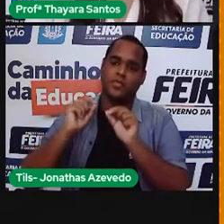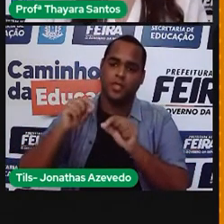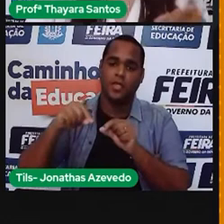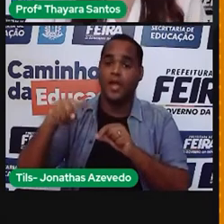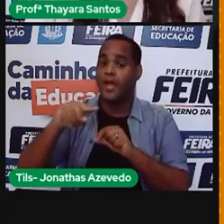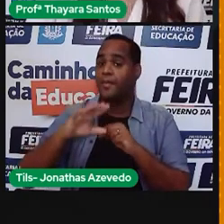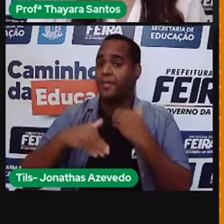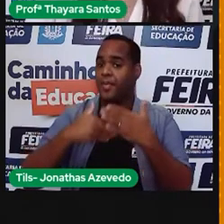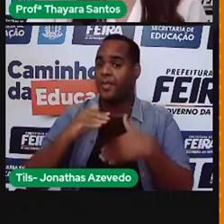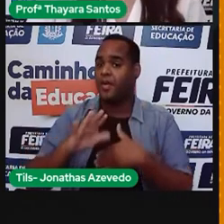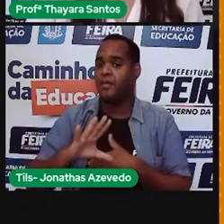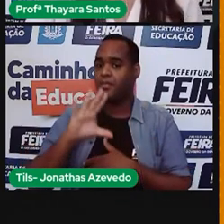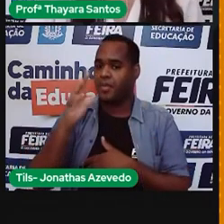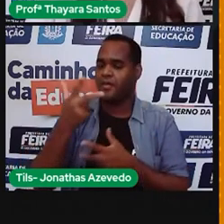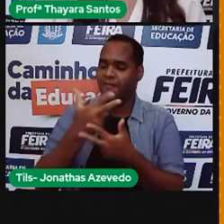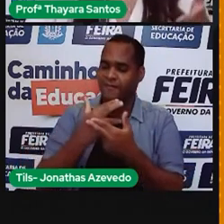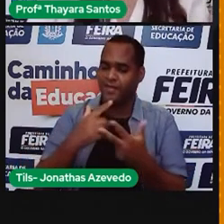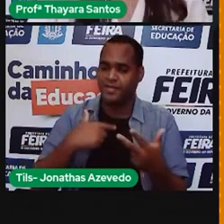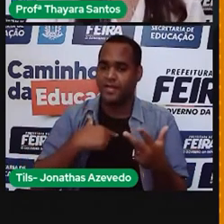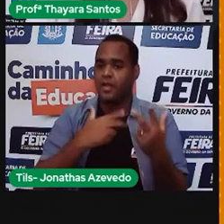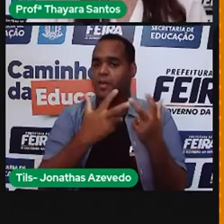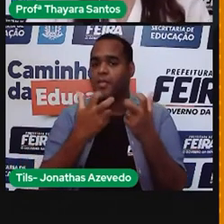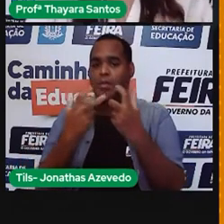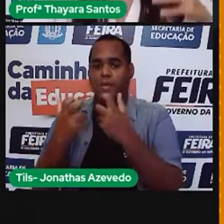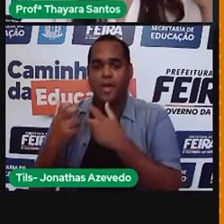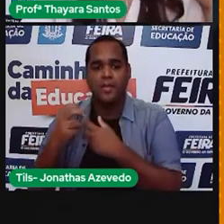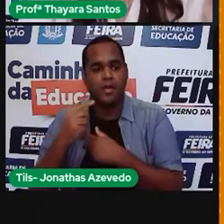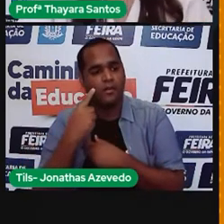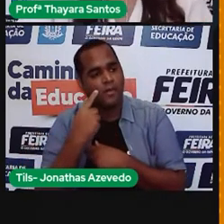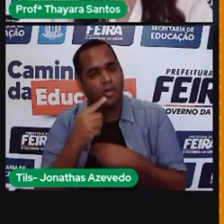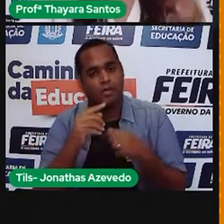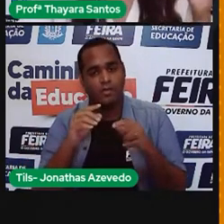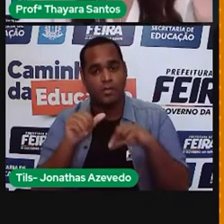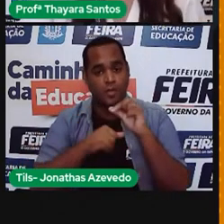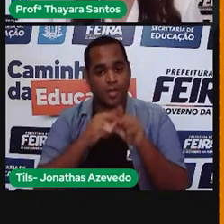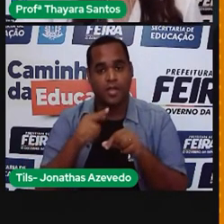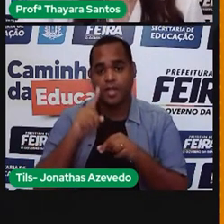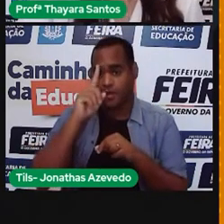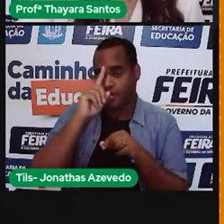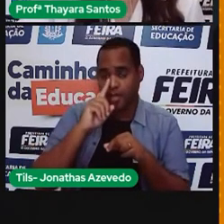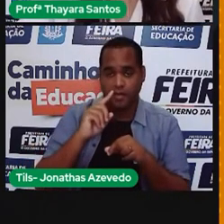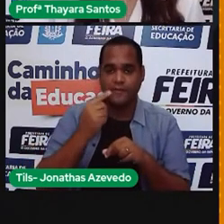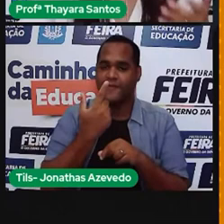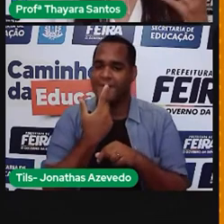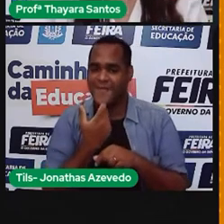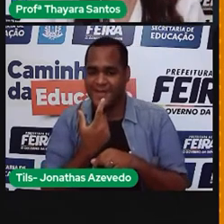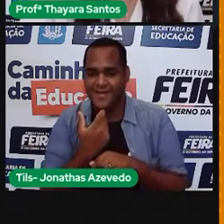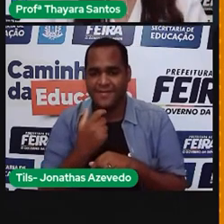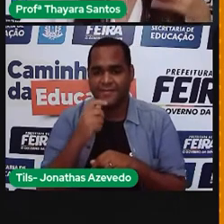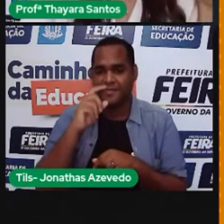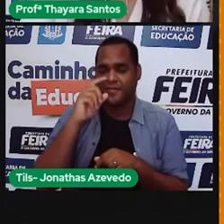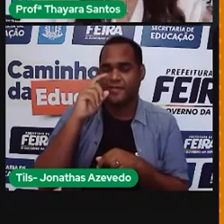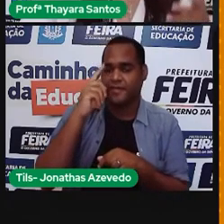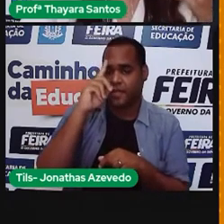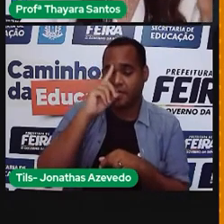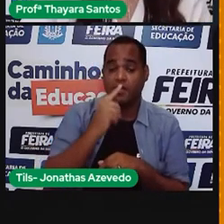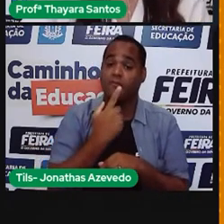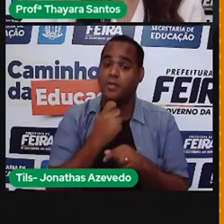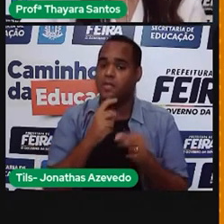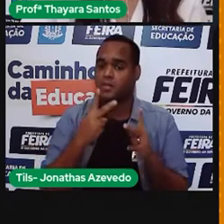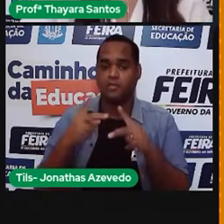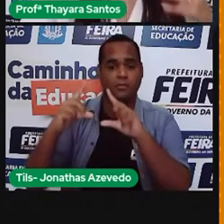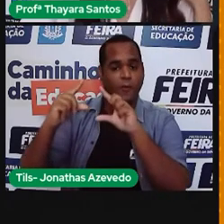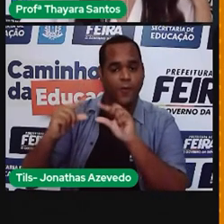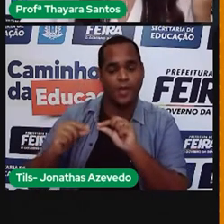aconteçam essas coisas que a gente está vendo direto. Direto, gente está ficando em bandeira amarela, bandeira vermelha aqui no Brasil. Por que? Os reservatórios estão